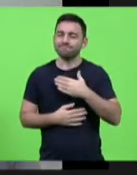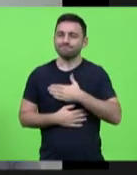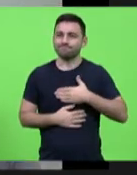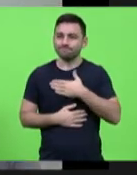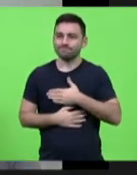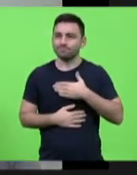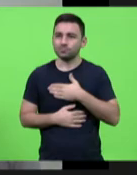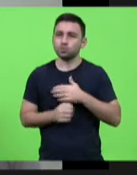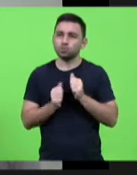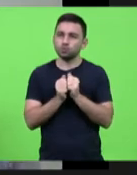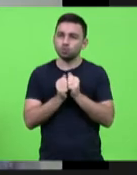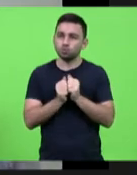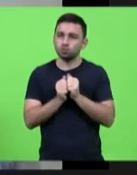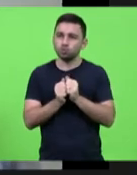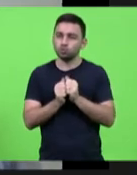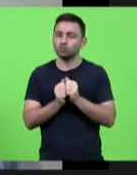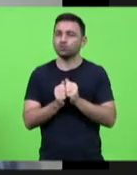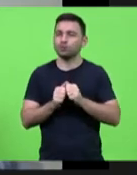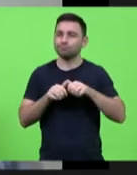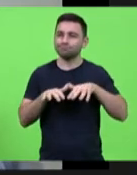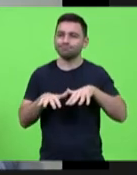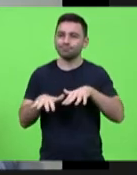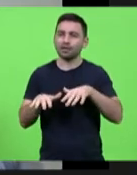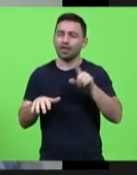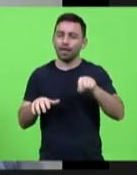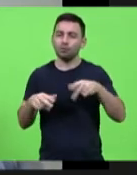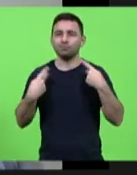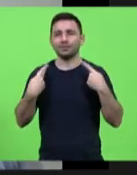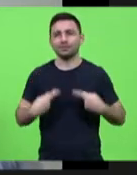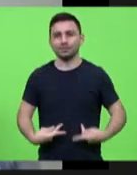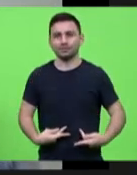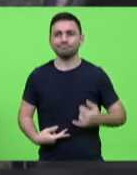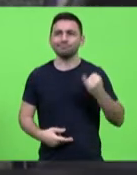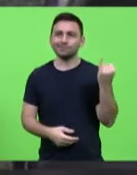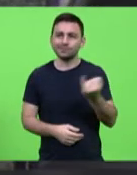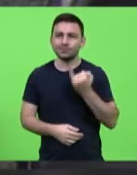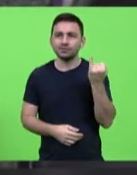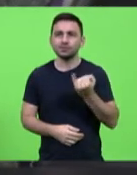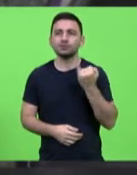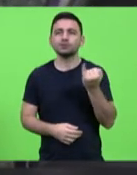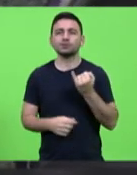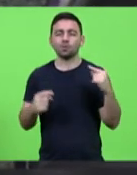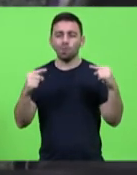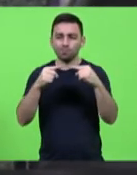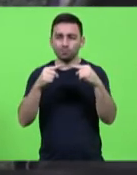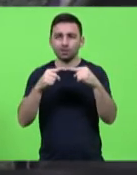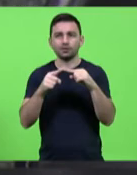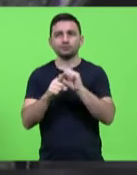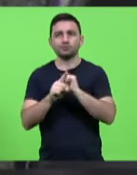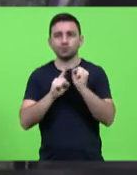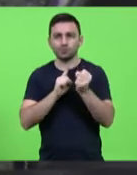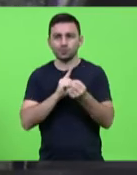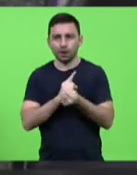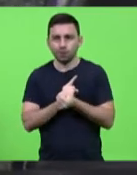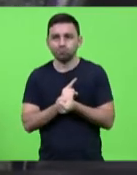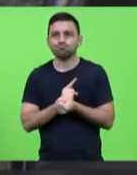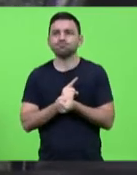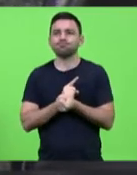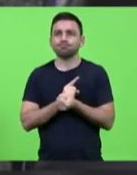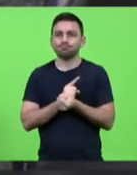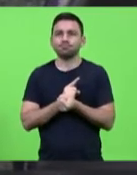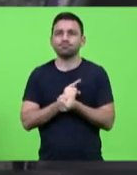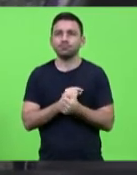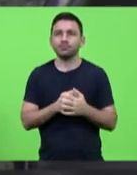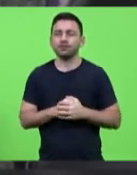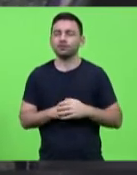absolutamente humana, necessária, ligada à questão social, nós que já trabalhamos juntos na educação.